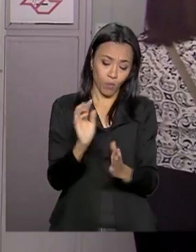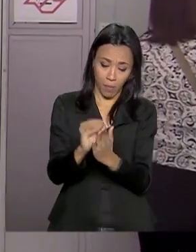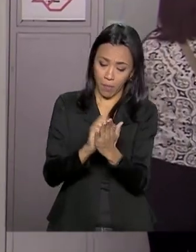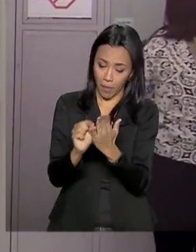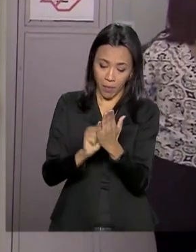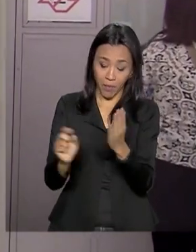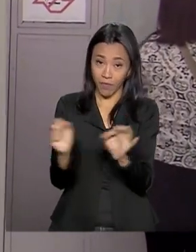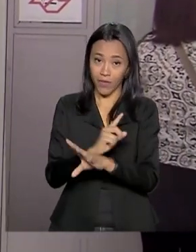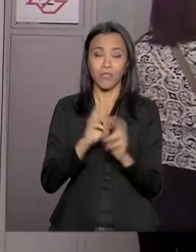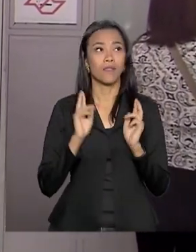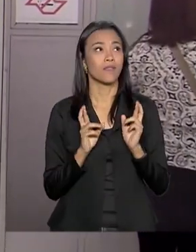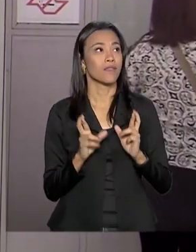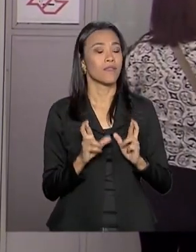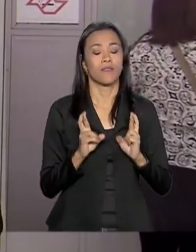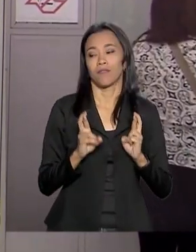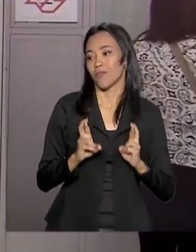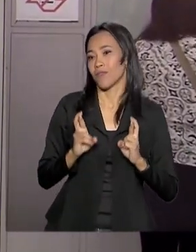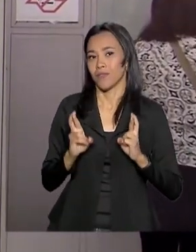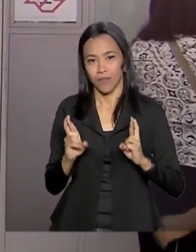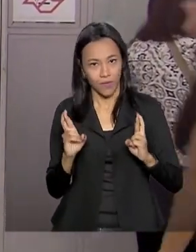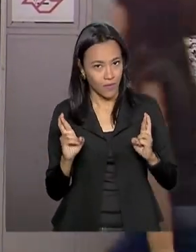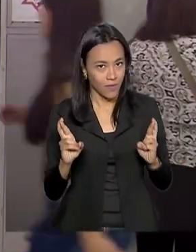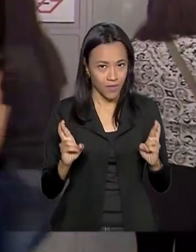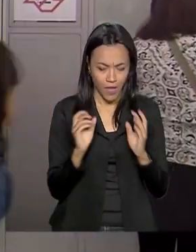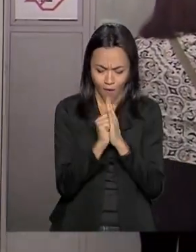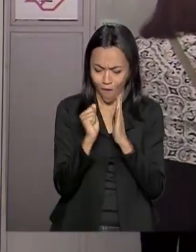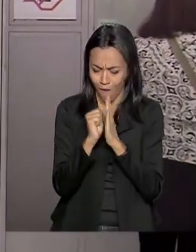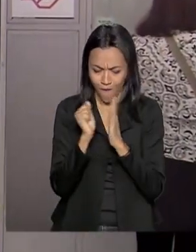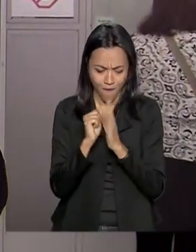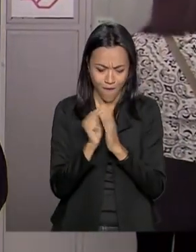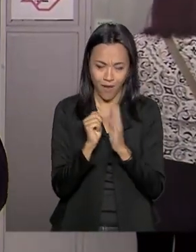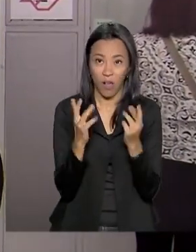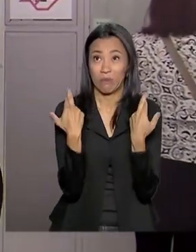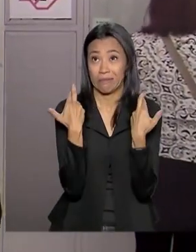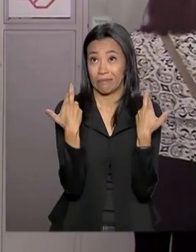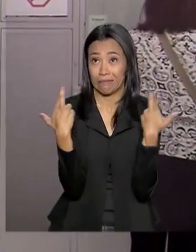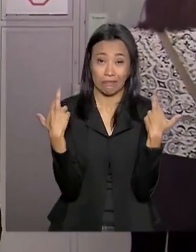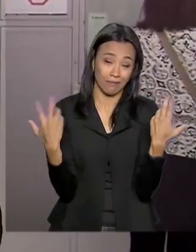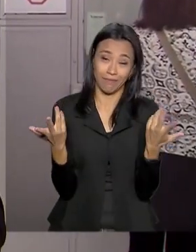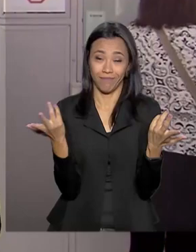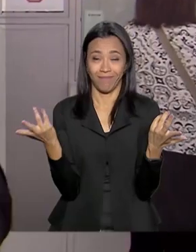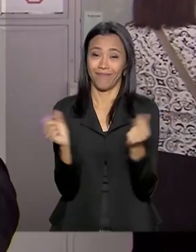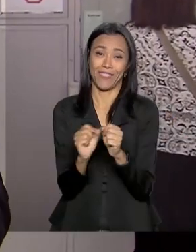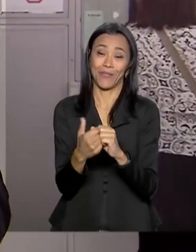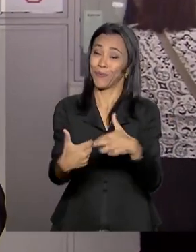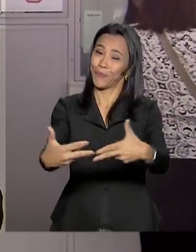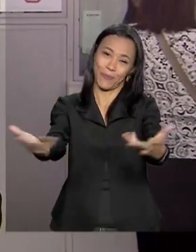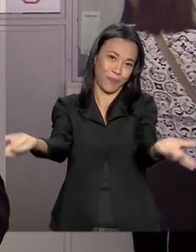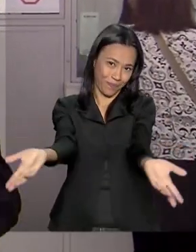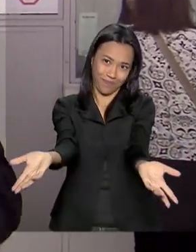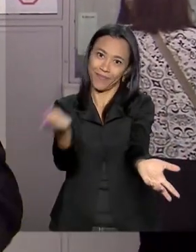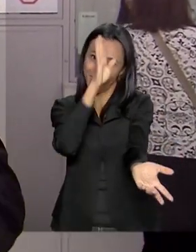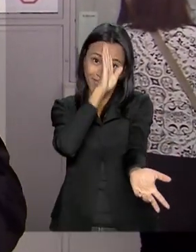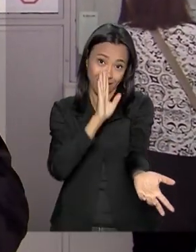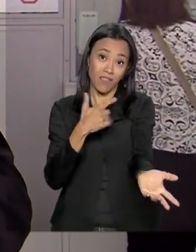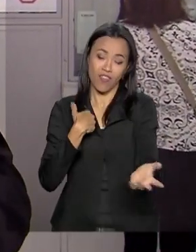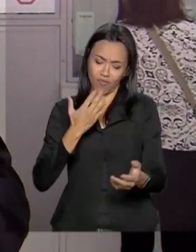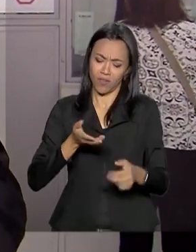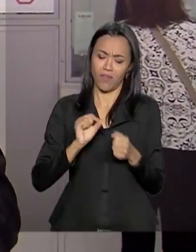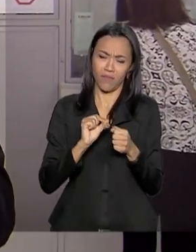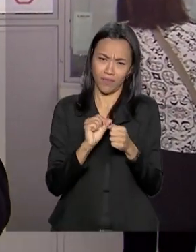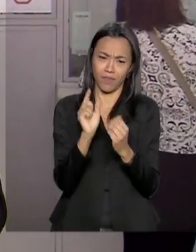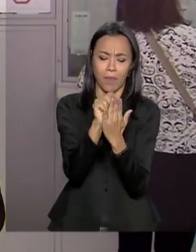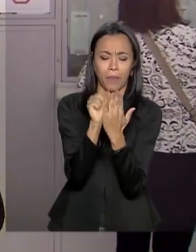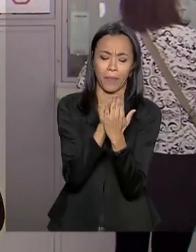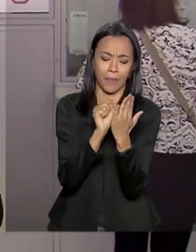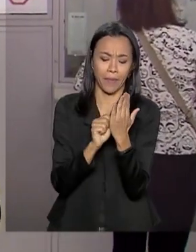tipo de superstição, rezar, mandinga, cruzar dedo, fazer figa, porque para isso tudo é de graça. Eu mesmo já fiz o meu